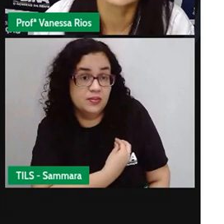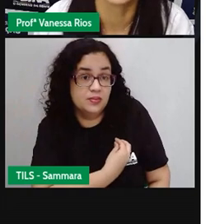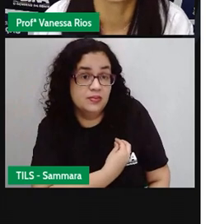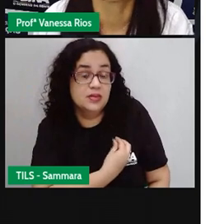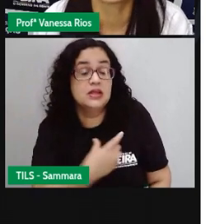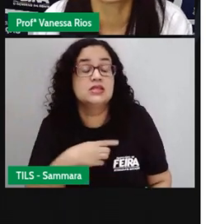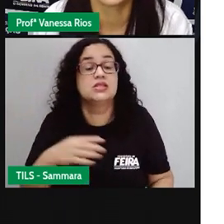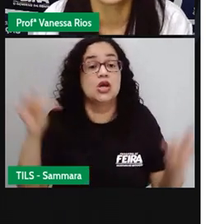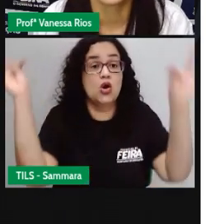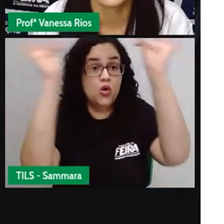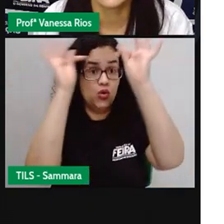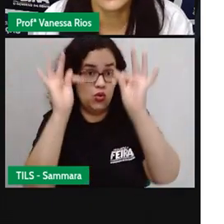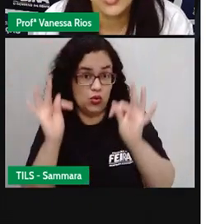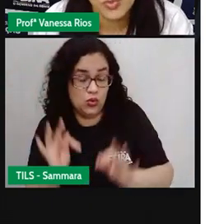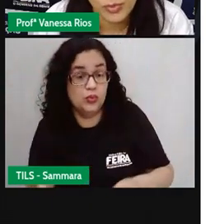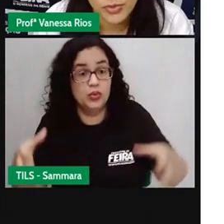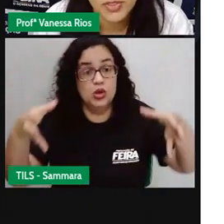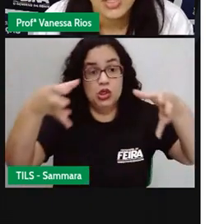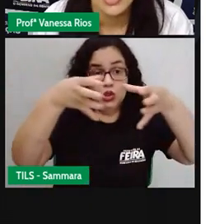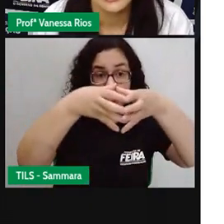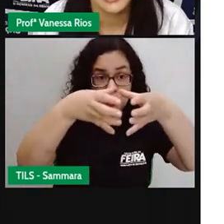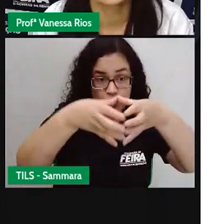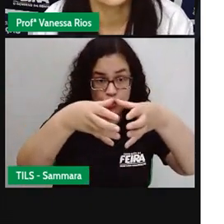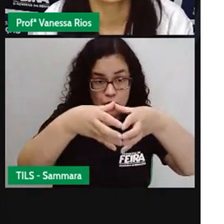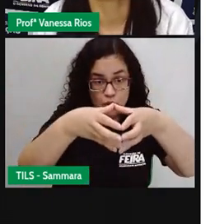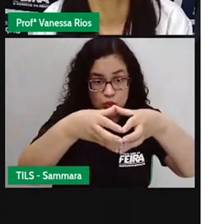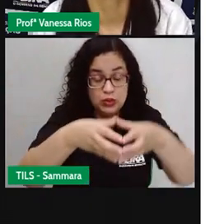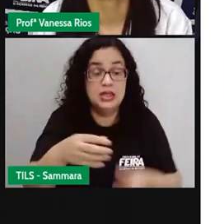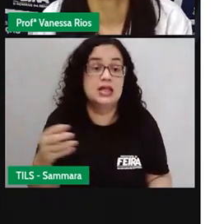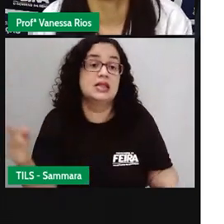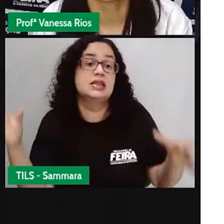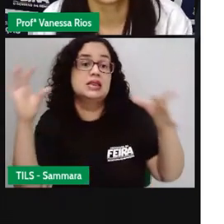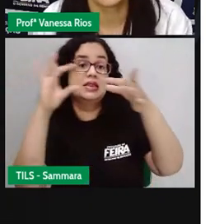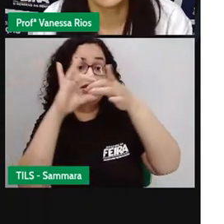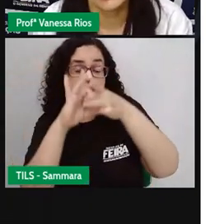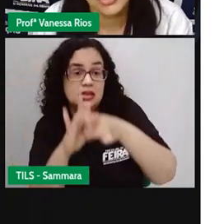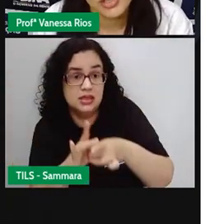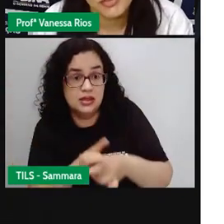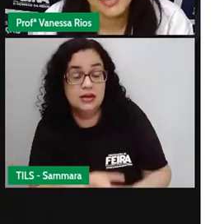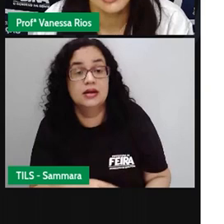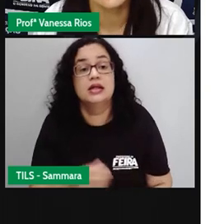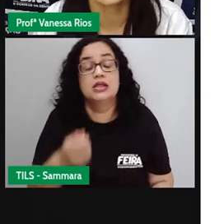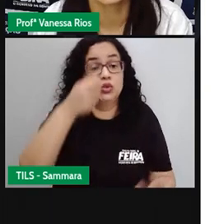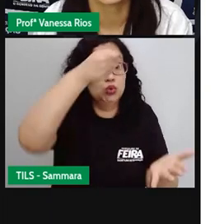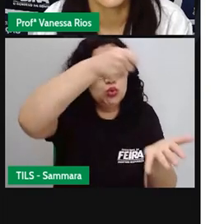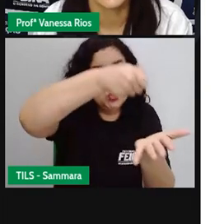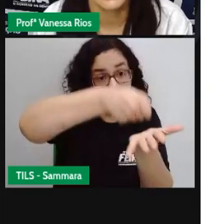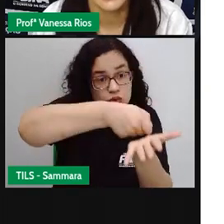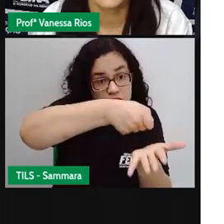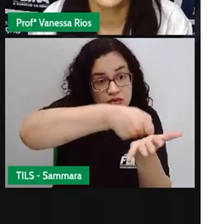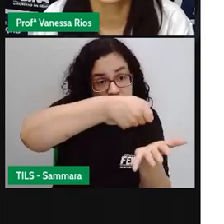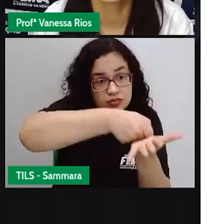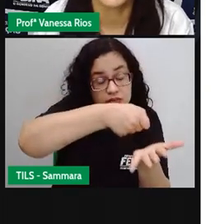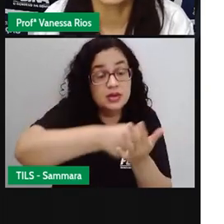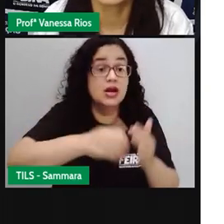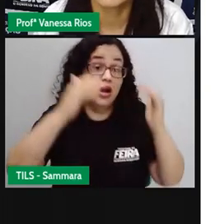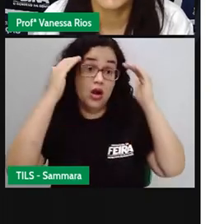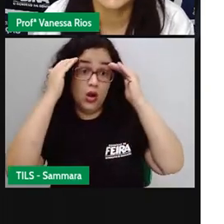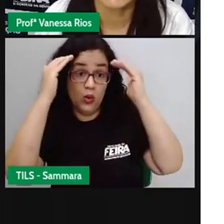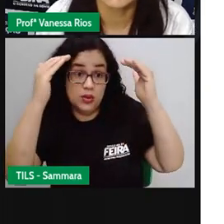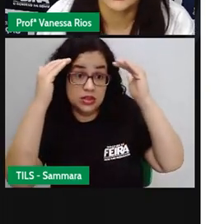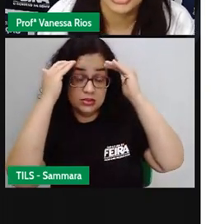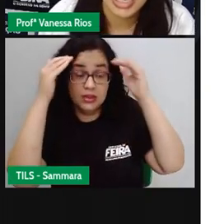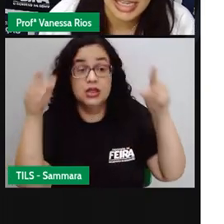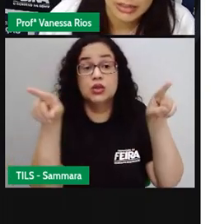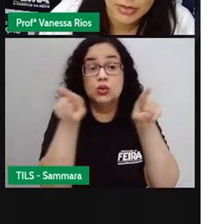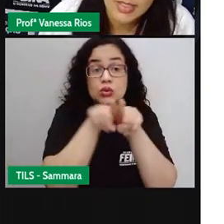momento que ele se organiza em grupos. E aí, está relacionado ao cumprimento dos deveres, não é? Ao respeito